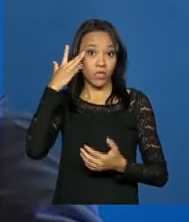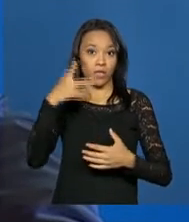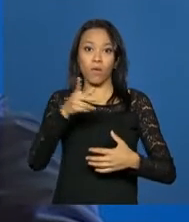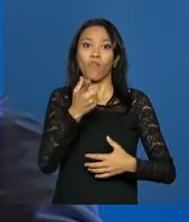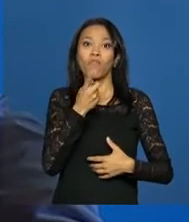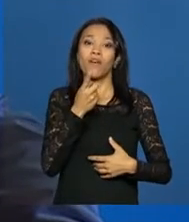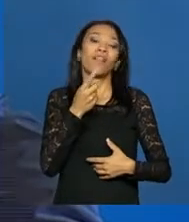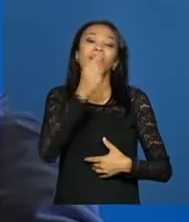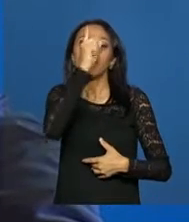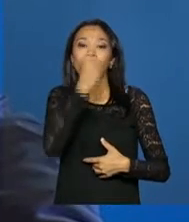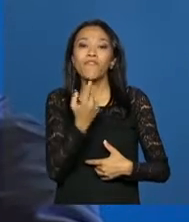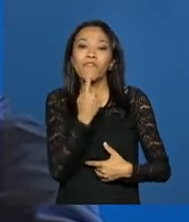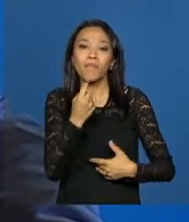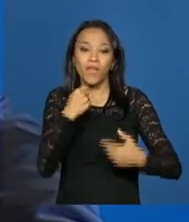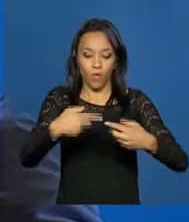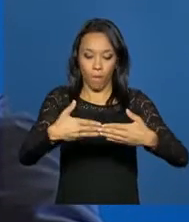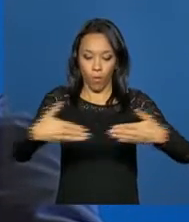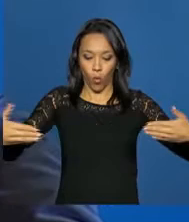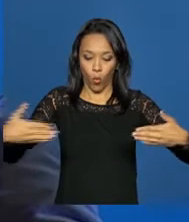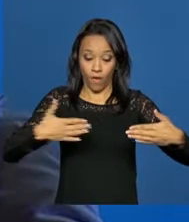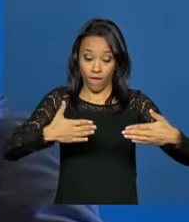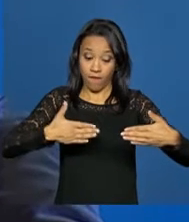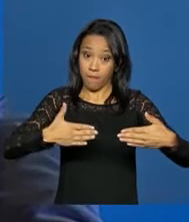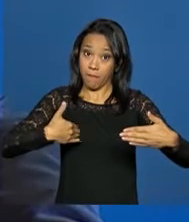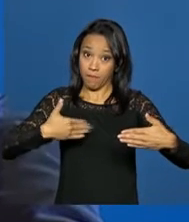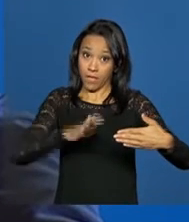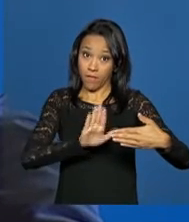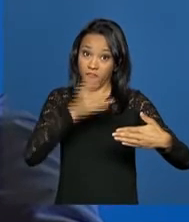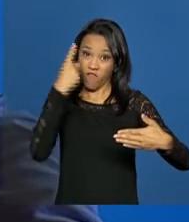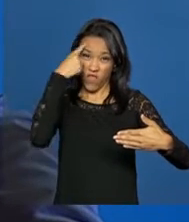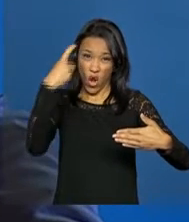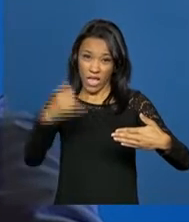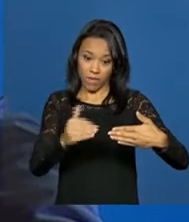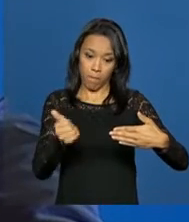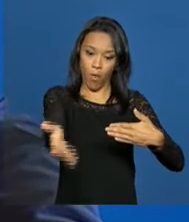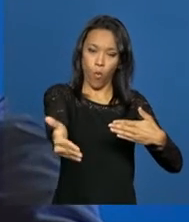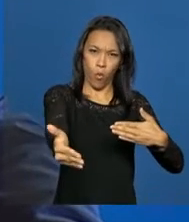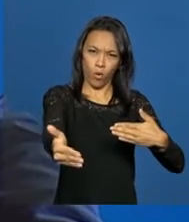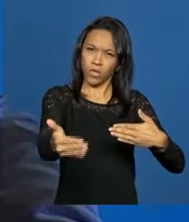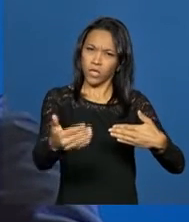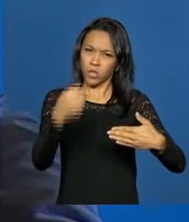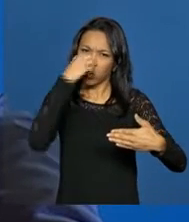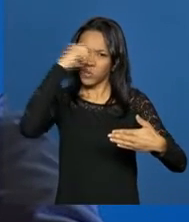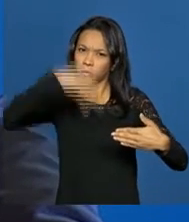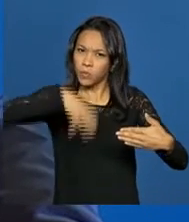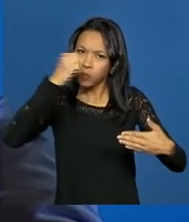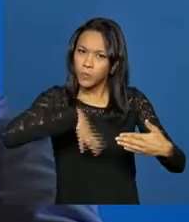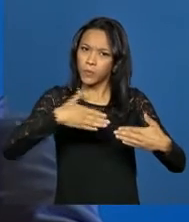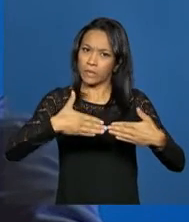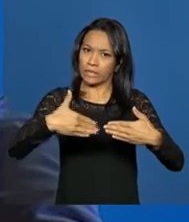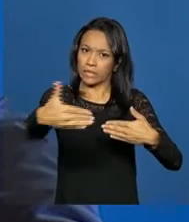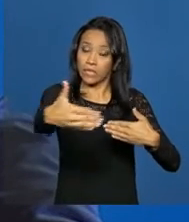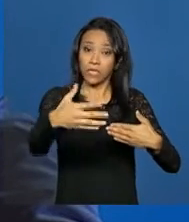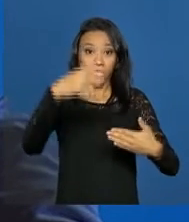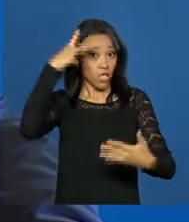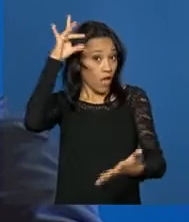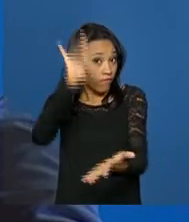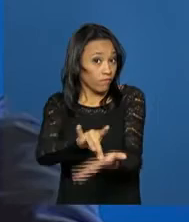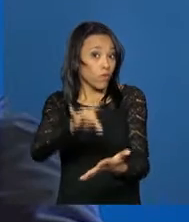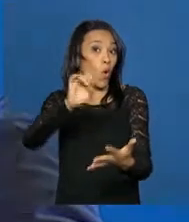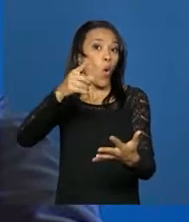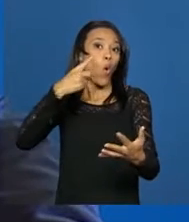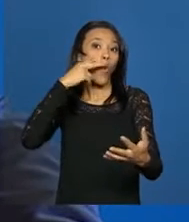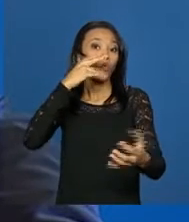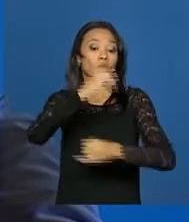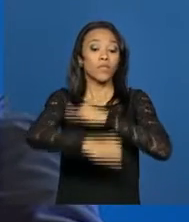e com violência tratam seus semelhantes, com desprezo, seja no mundo real, seja no mundo